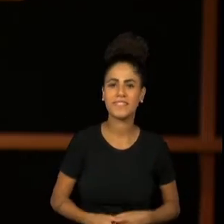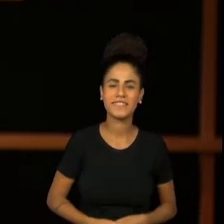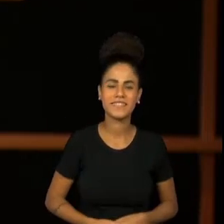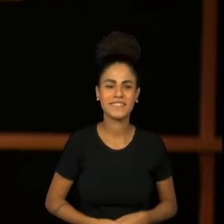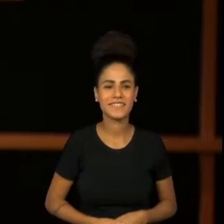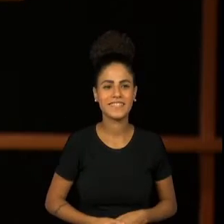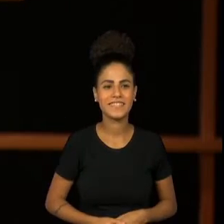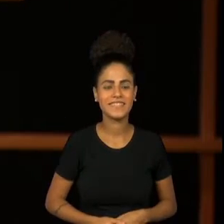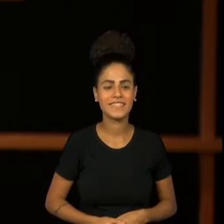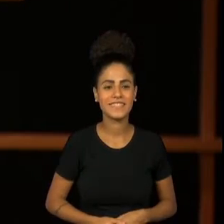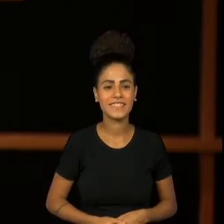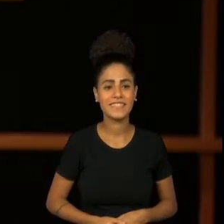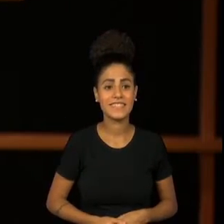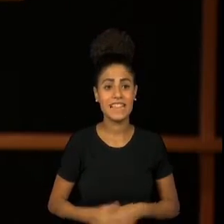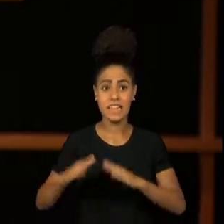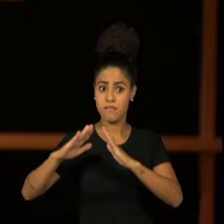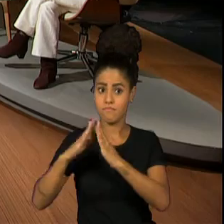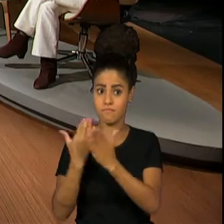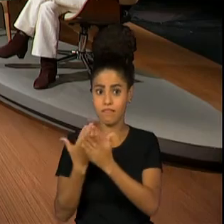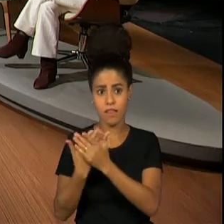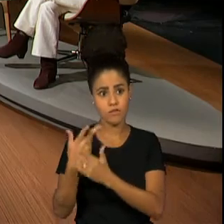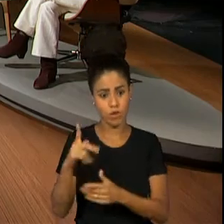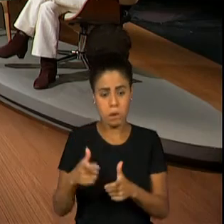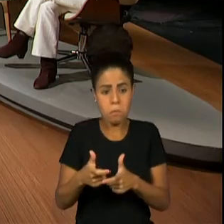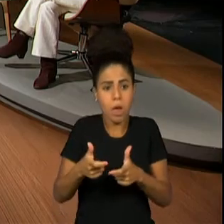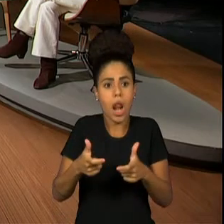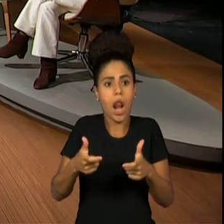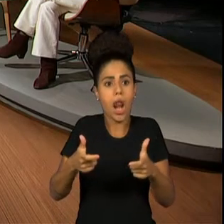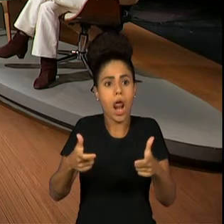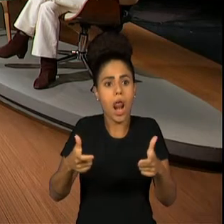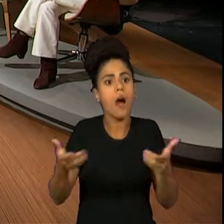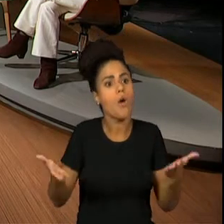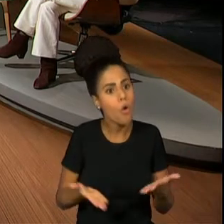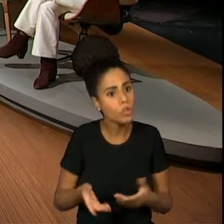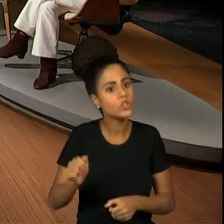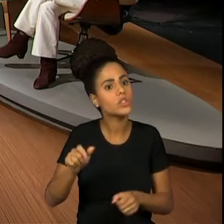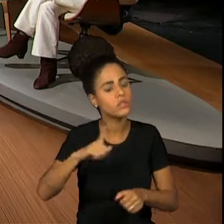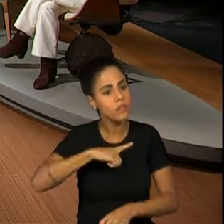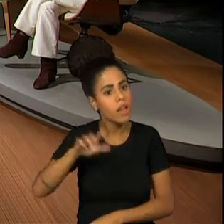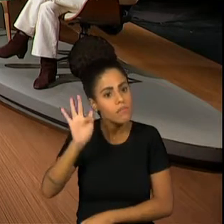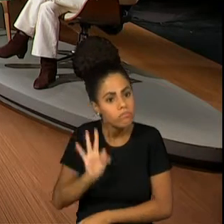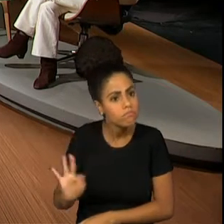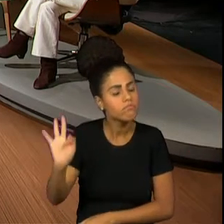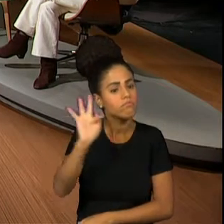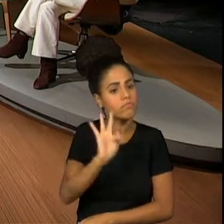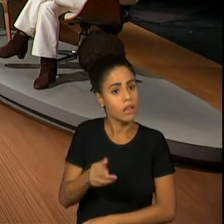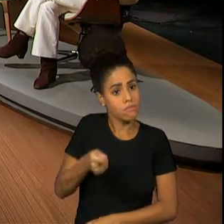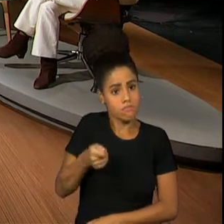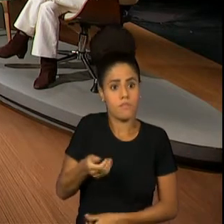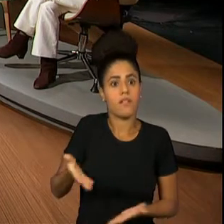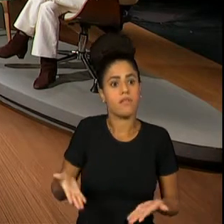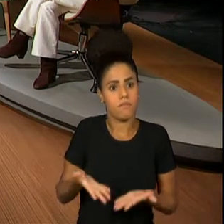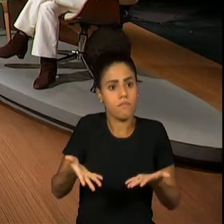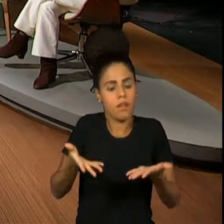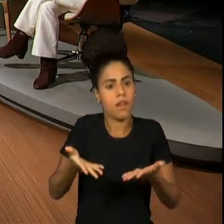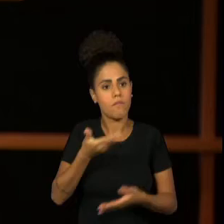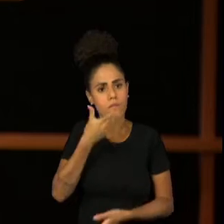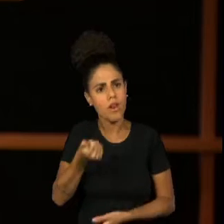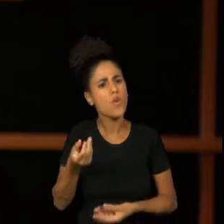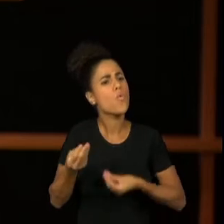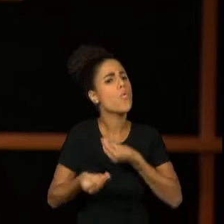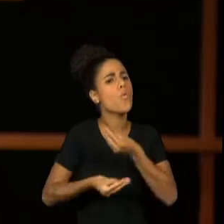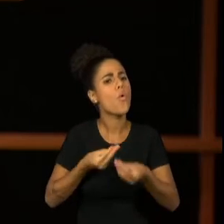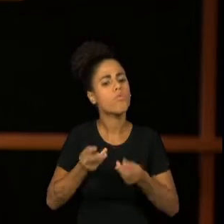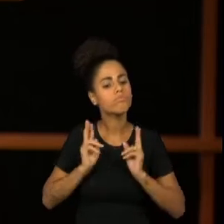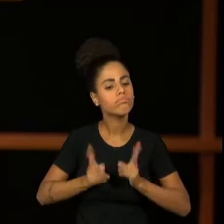Elígia, a sua escola cresceu, hoje tem, inclusive, um curso superior, e isso te exige aí uma dedicação muito grande. Como é para